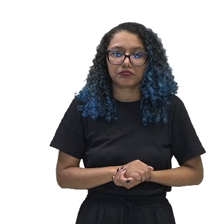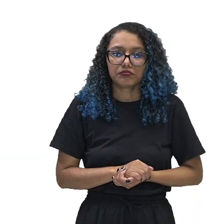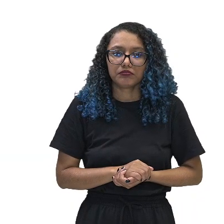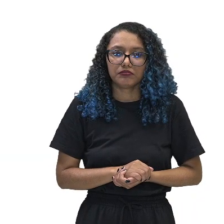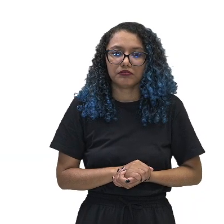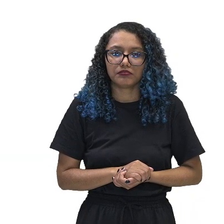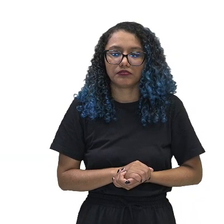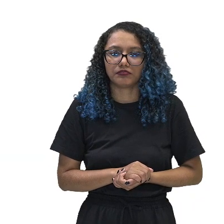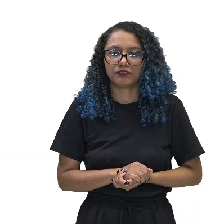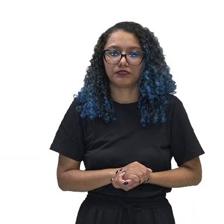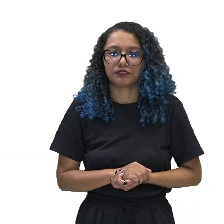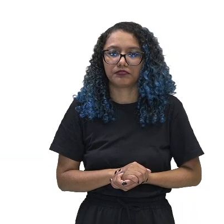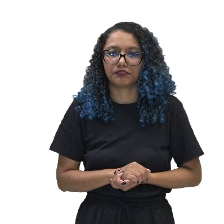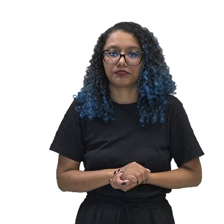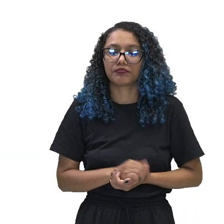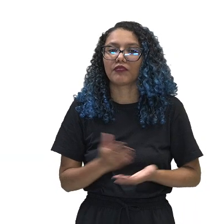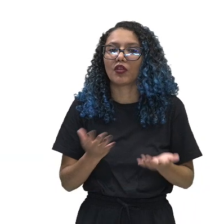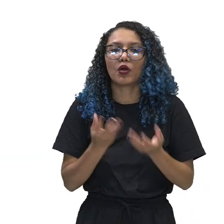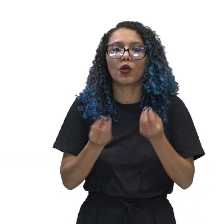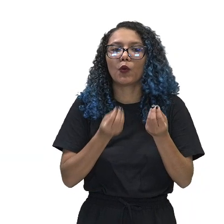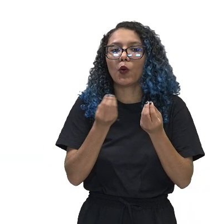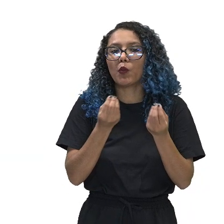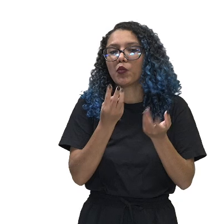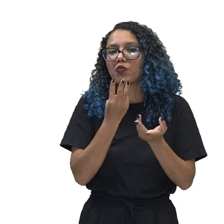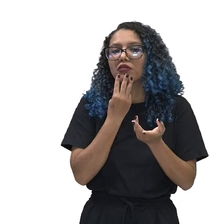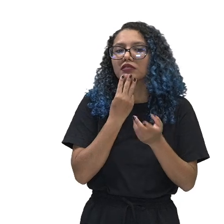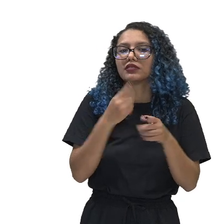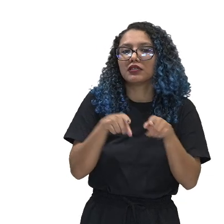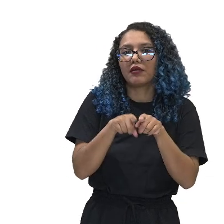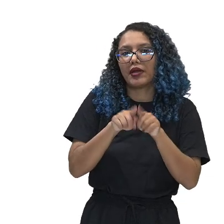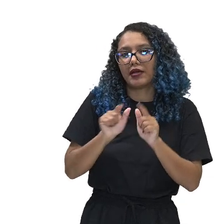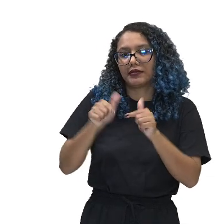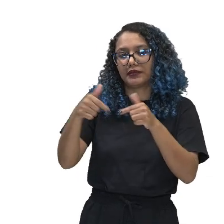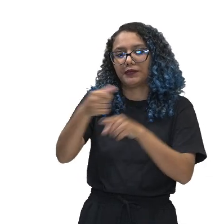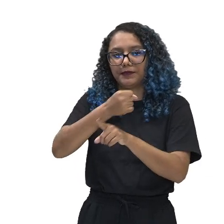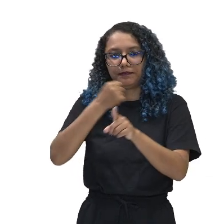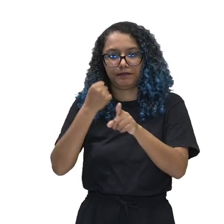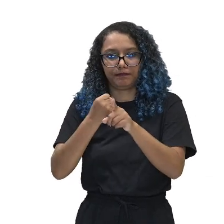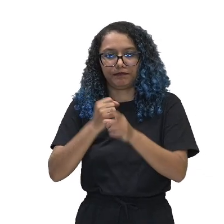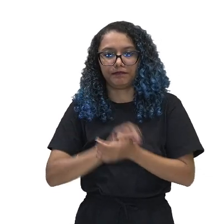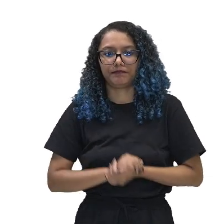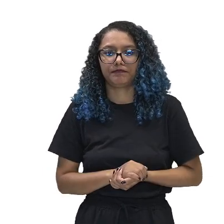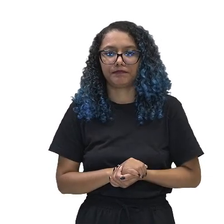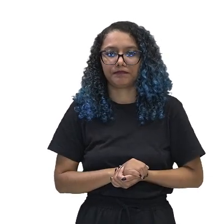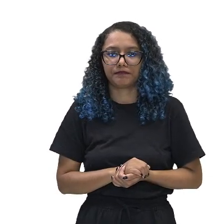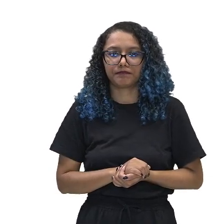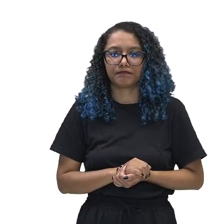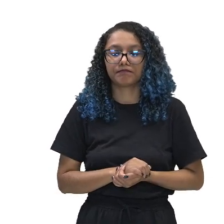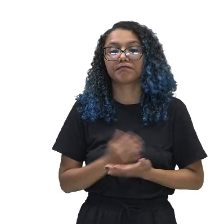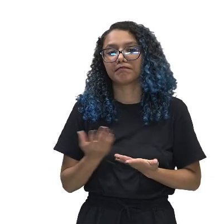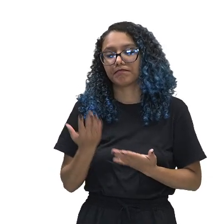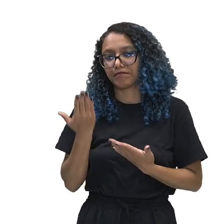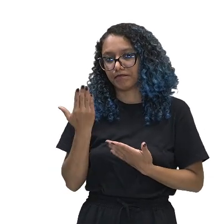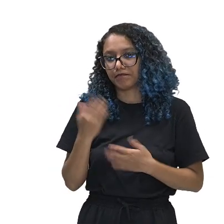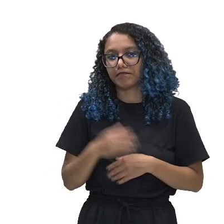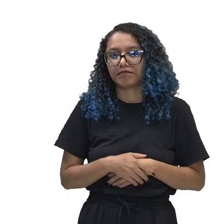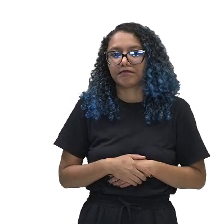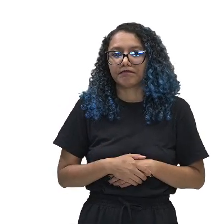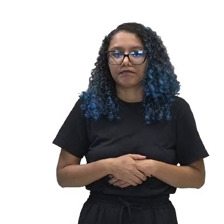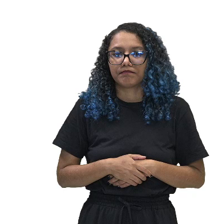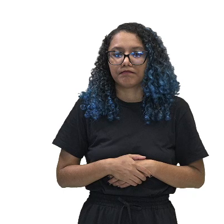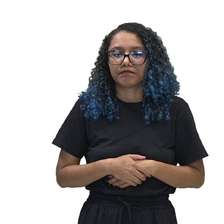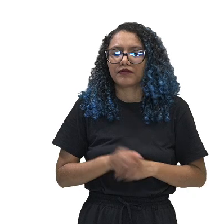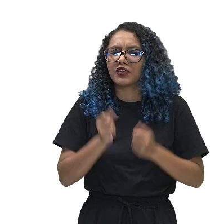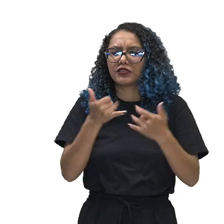Marx e a ação social. Segundo Marx, Marx Weber, a função